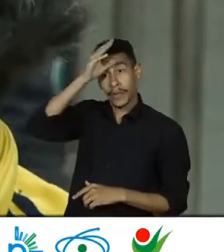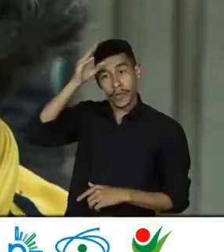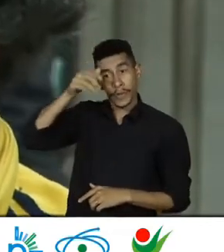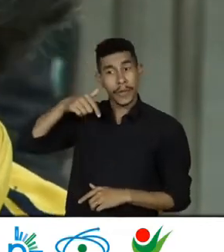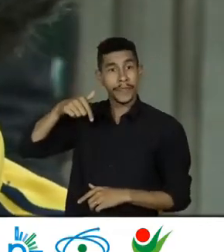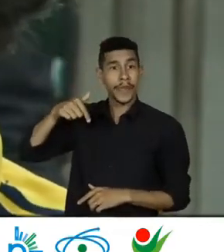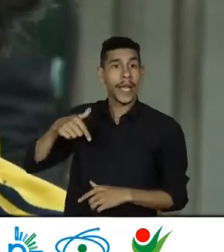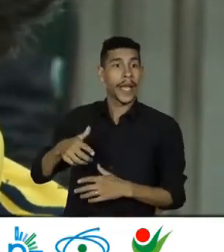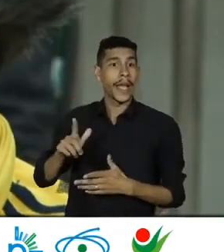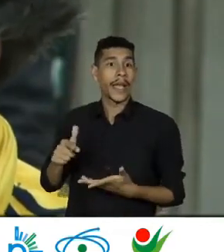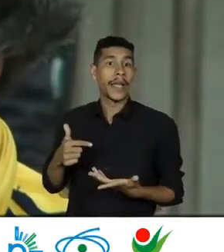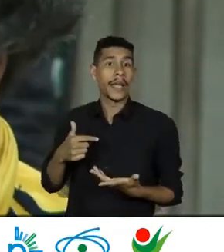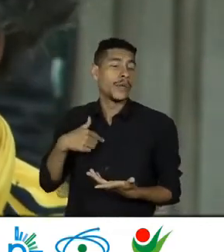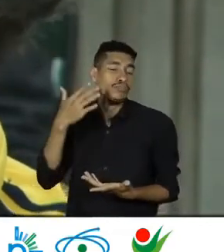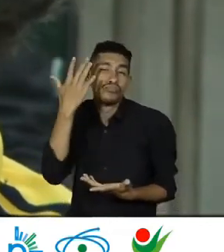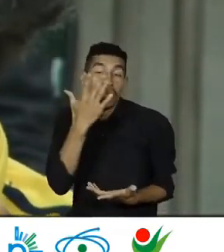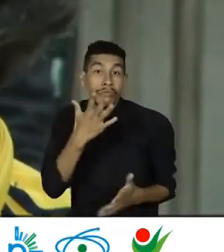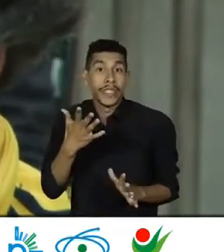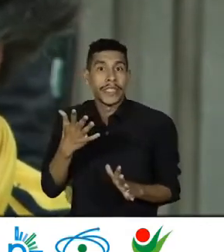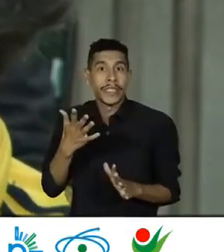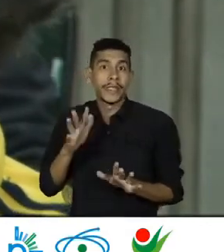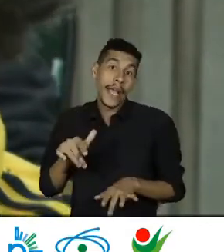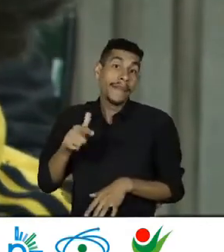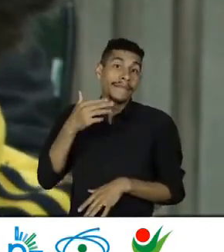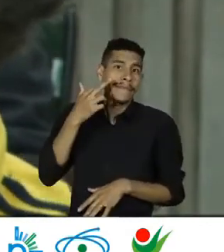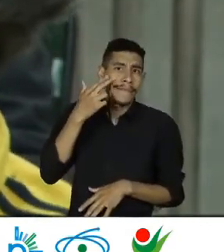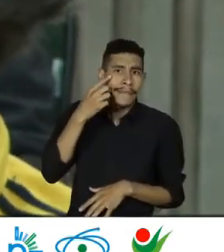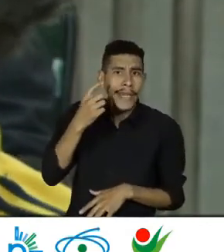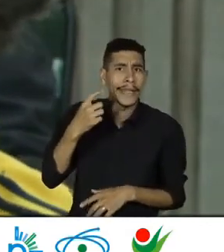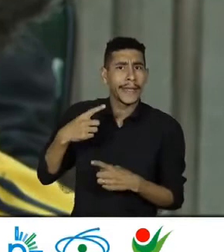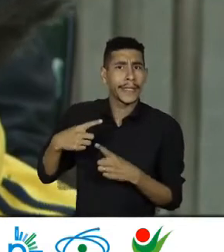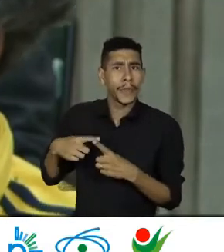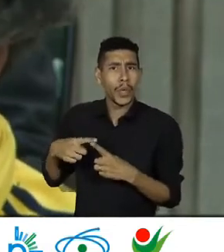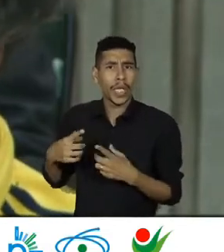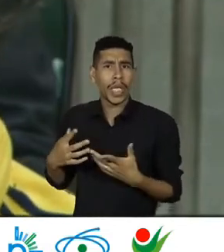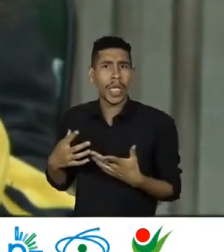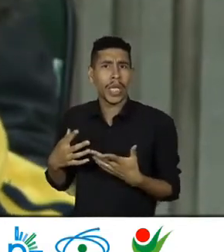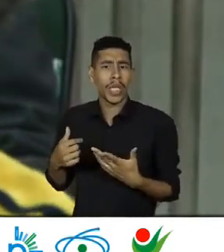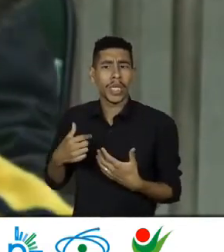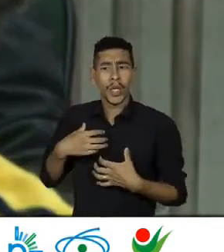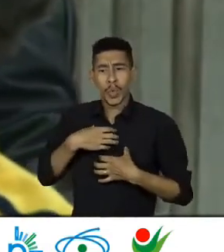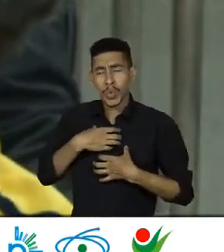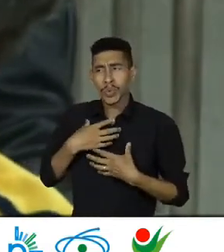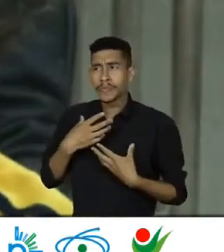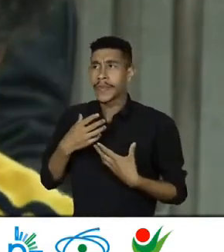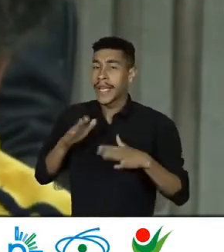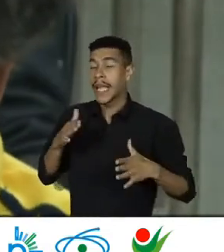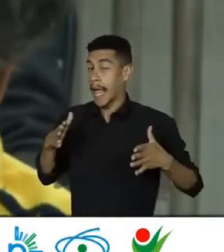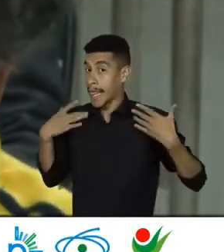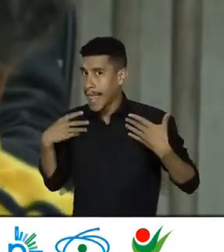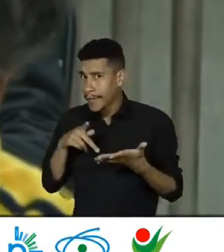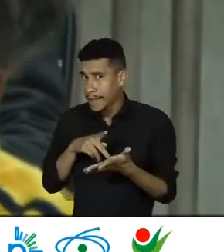não vi Essa É uma coisa Bem Interessante Que Me deixa Alegre